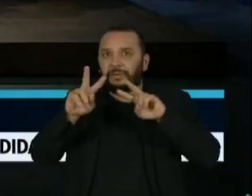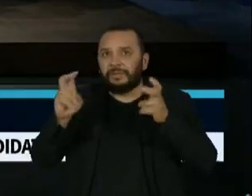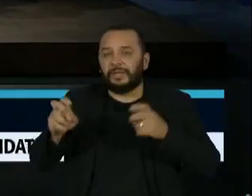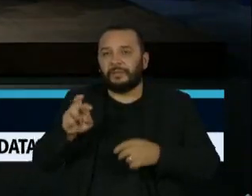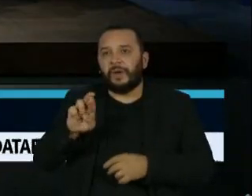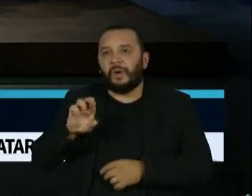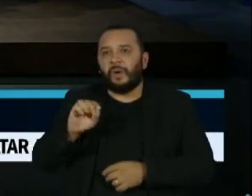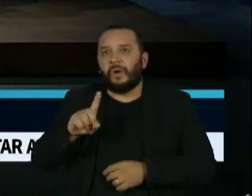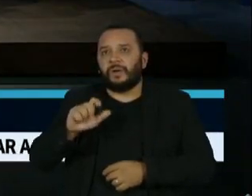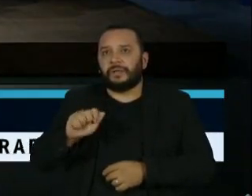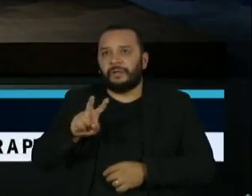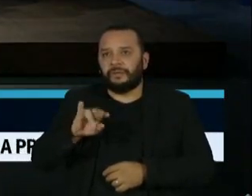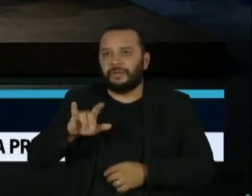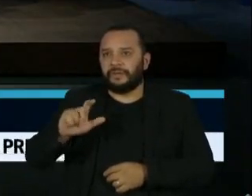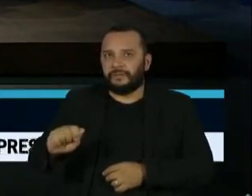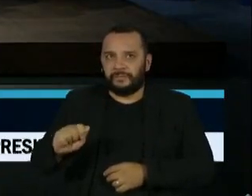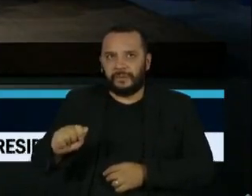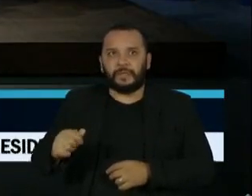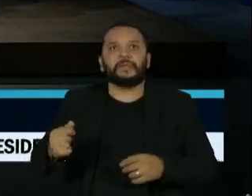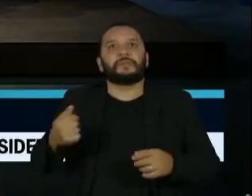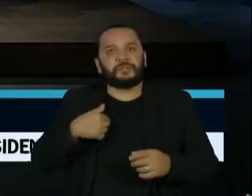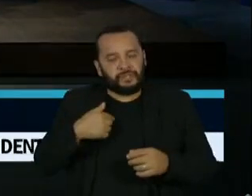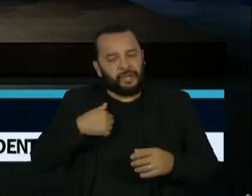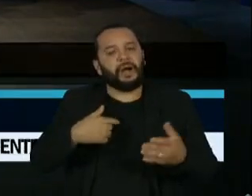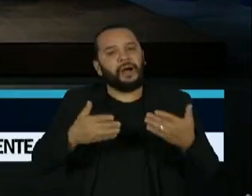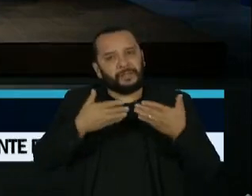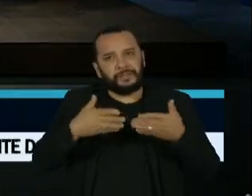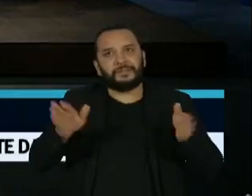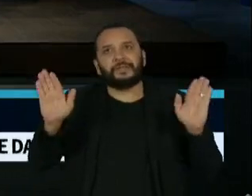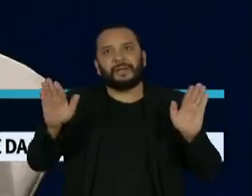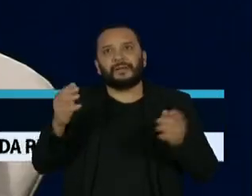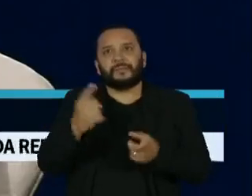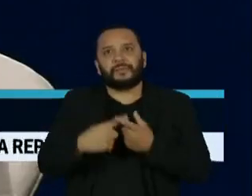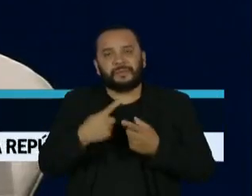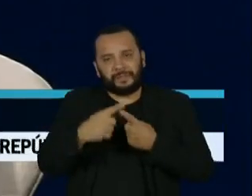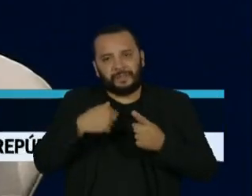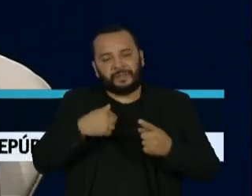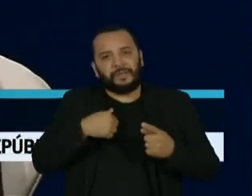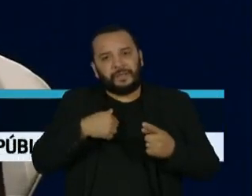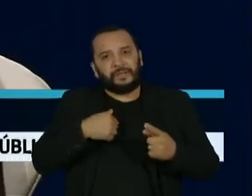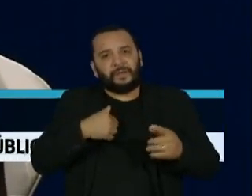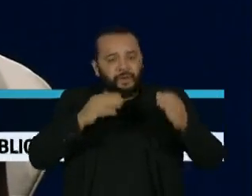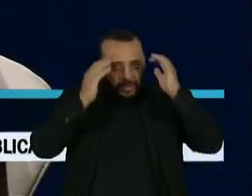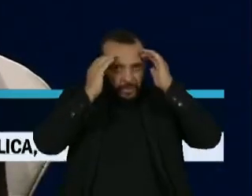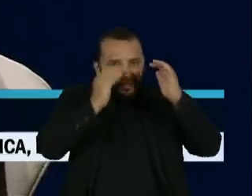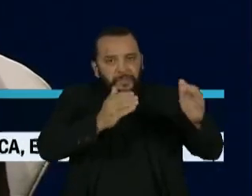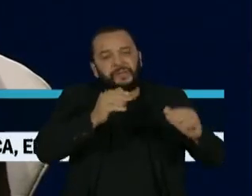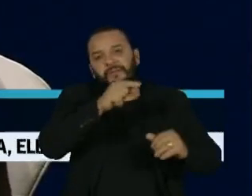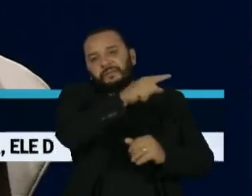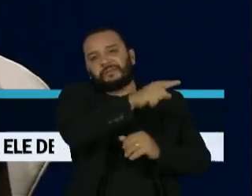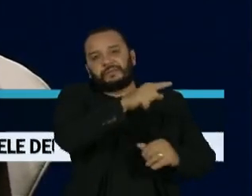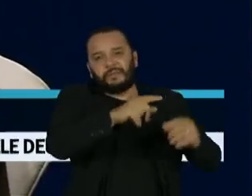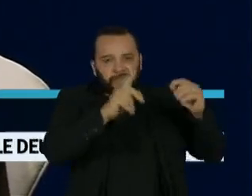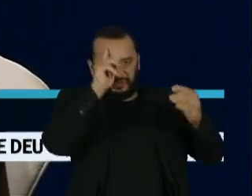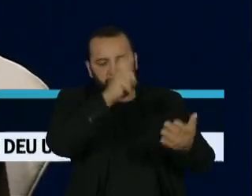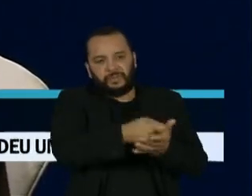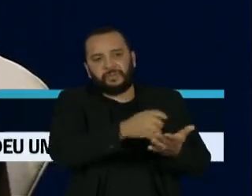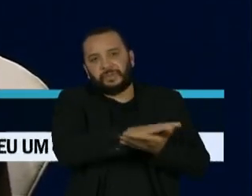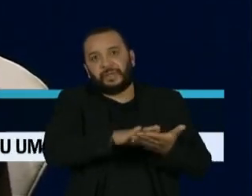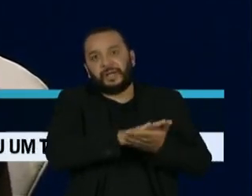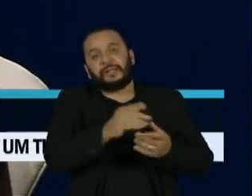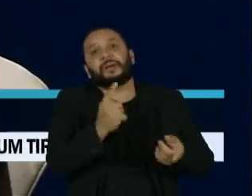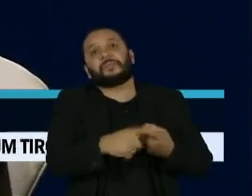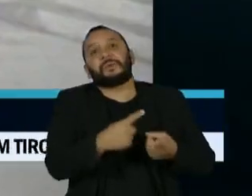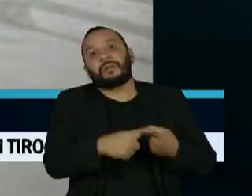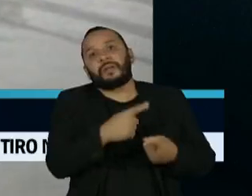estreia foi em ato de desobediência civil, porque não recebíamos da censura a liberação